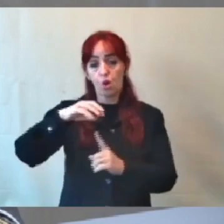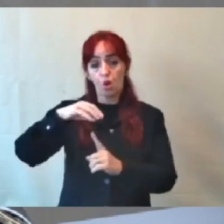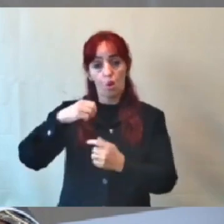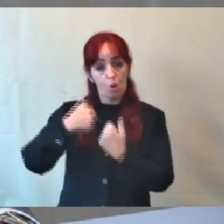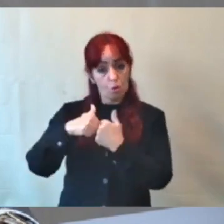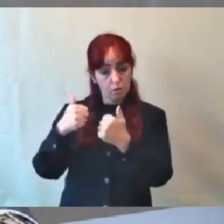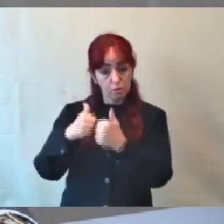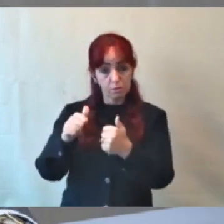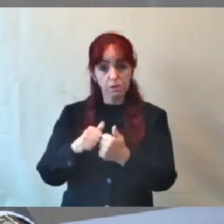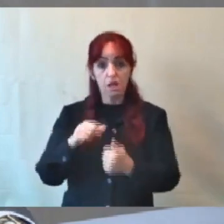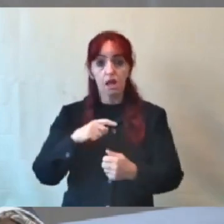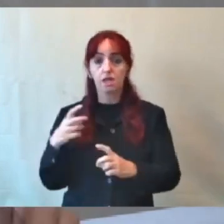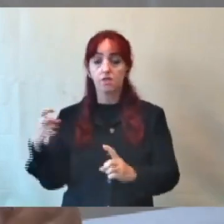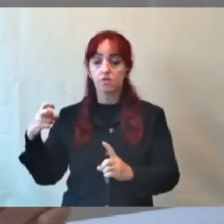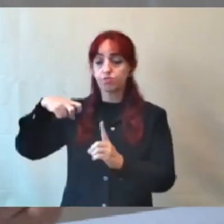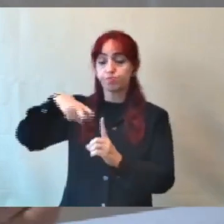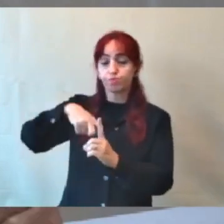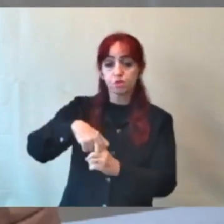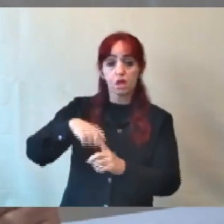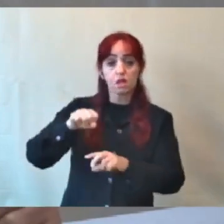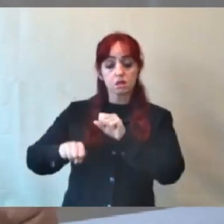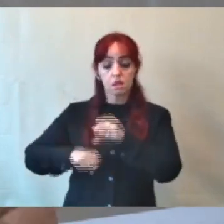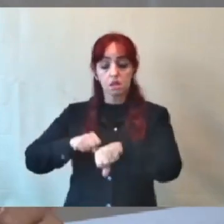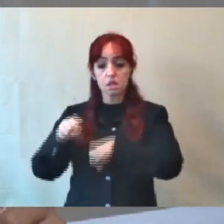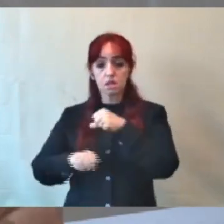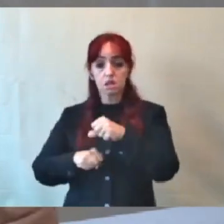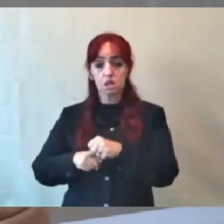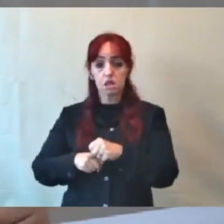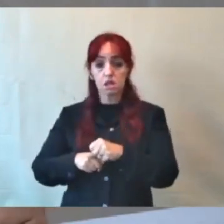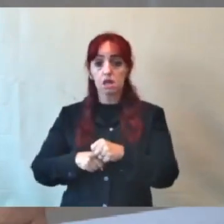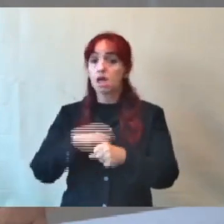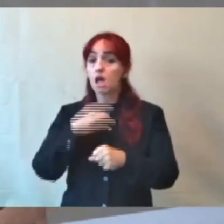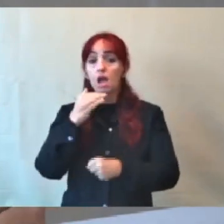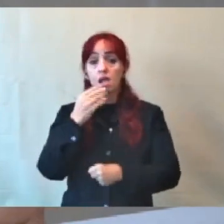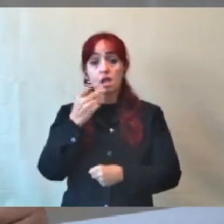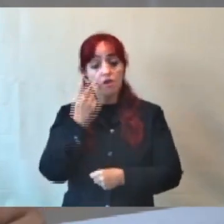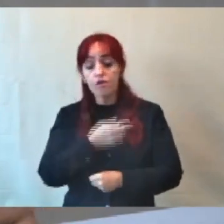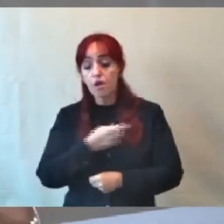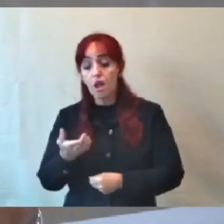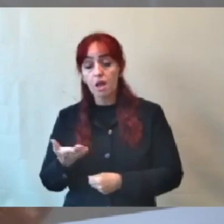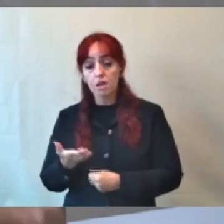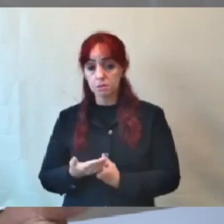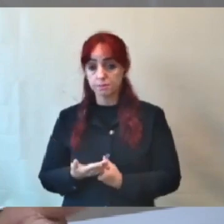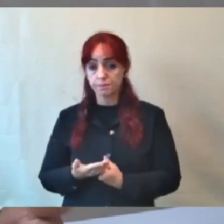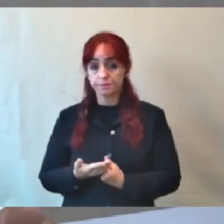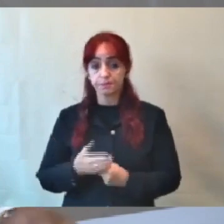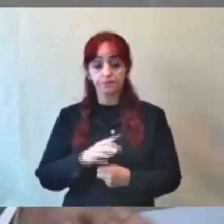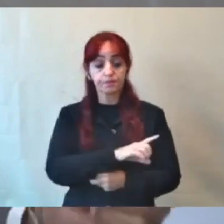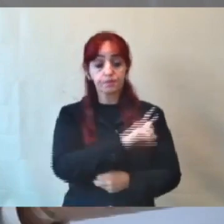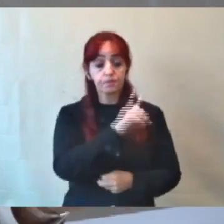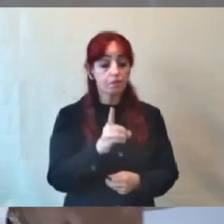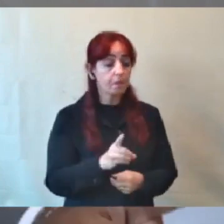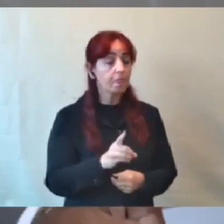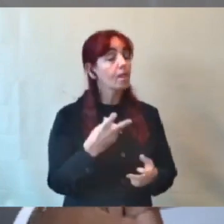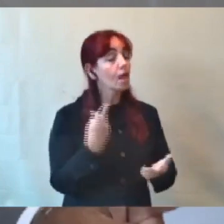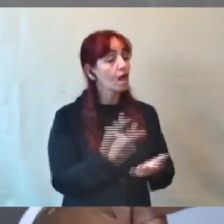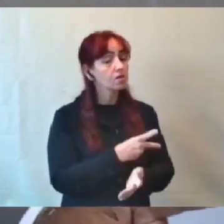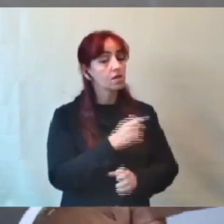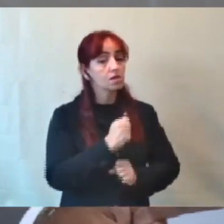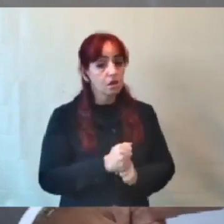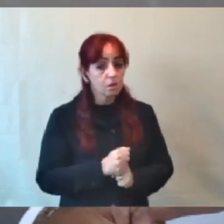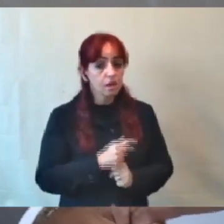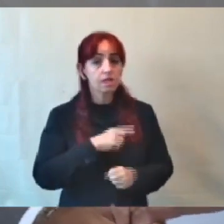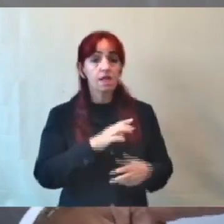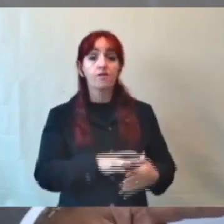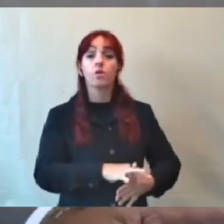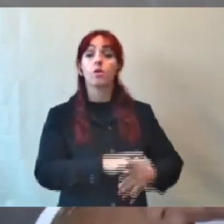não compareceu ninguém. E, nesse dia, o líder de governo foi ao microfone dizendo que havia comparecido, que a gente não deixou a